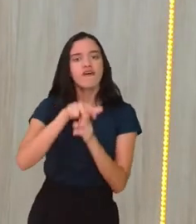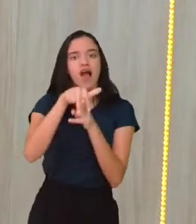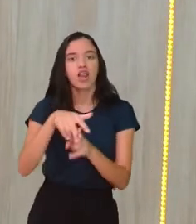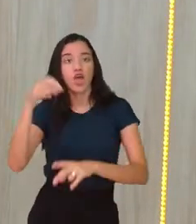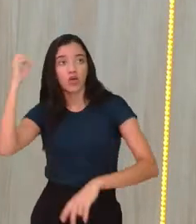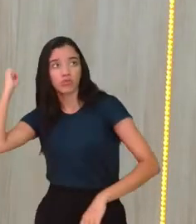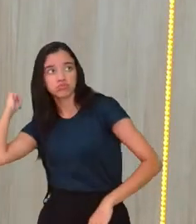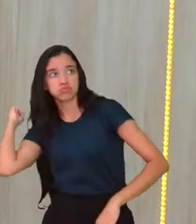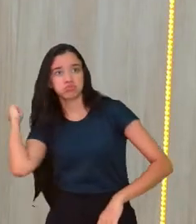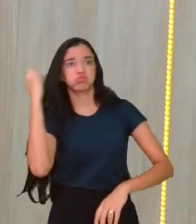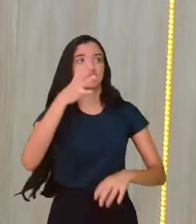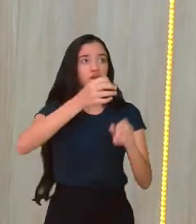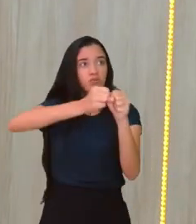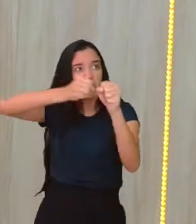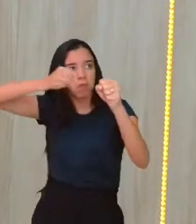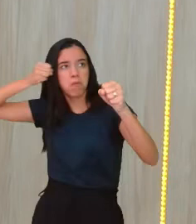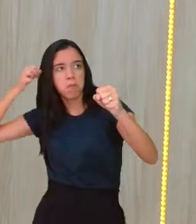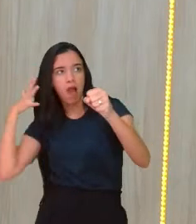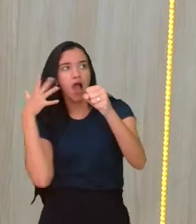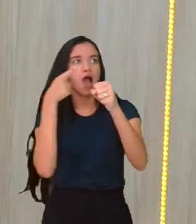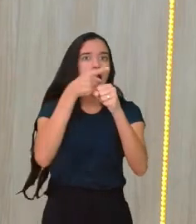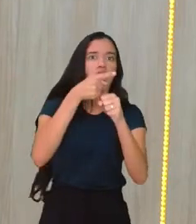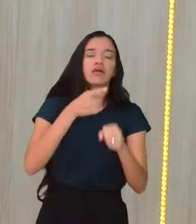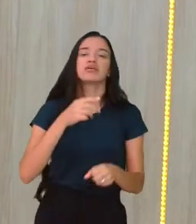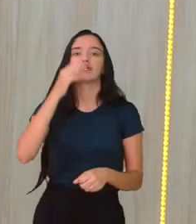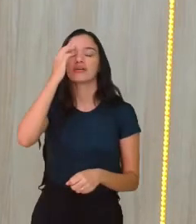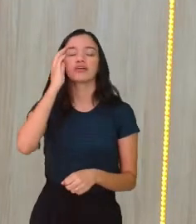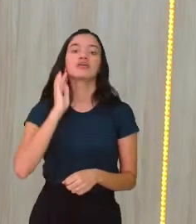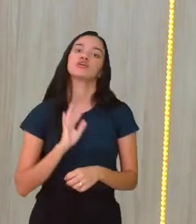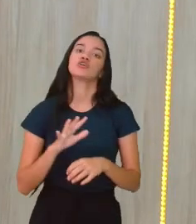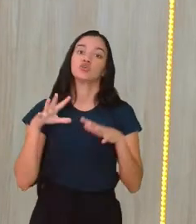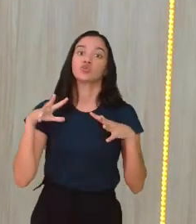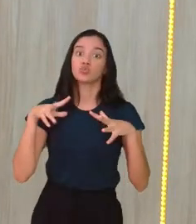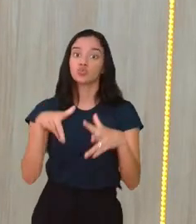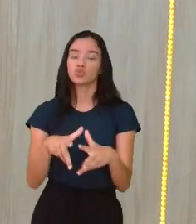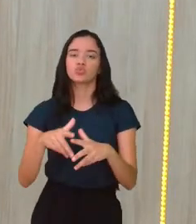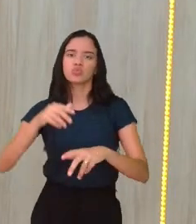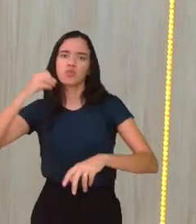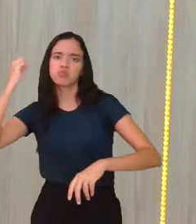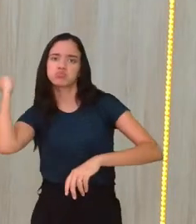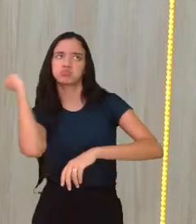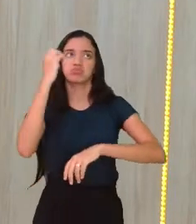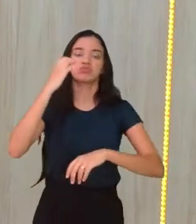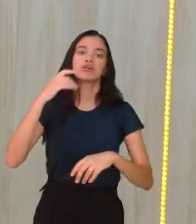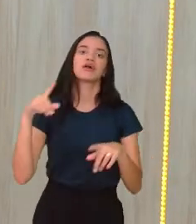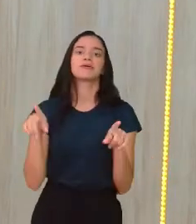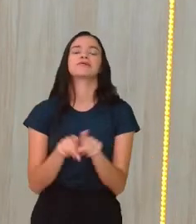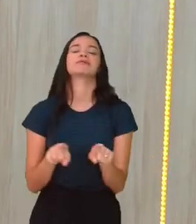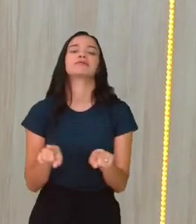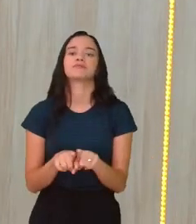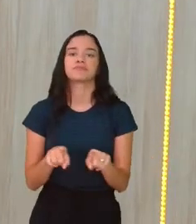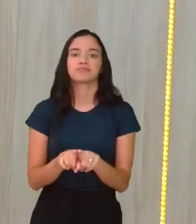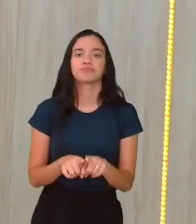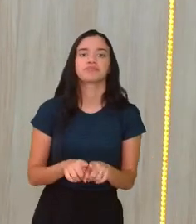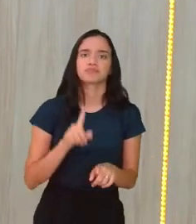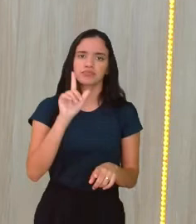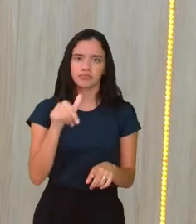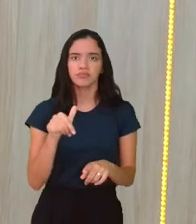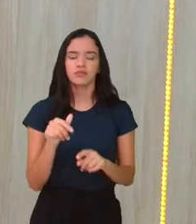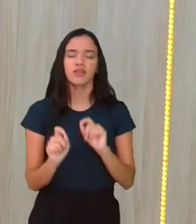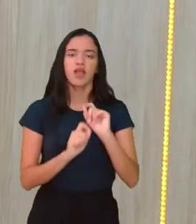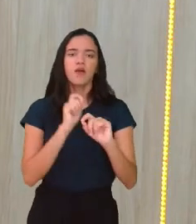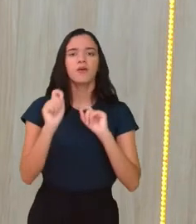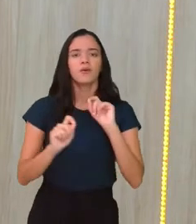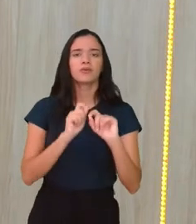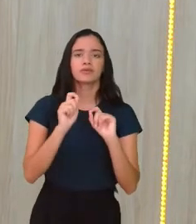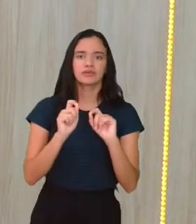lanças, flechas, né? Tudo que está ligado aí a lançamento e arremesso e que está voltada